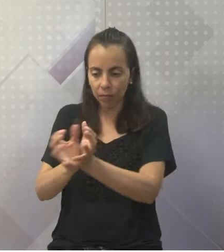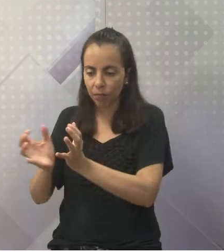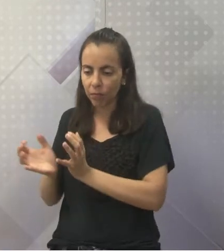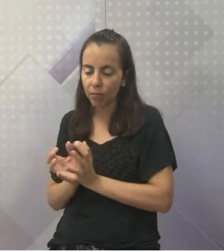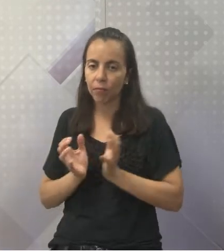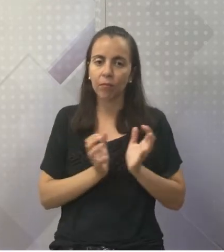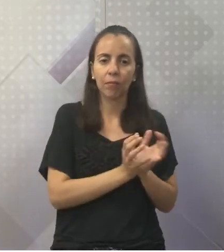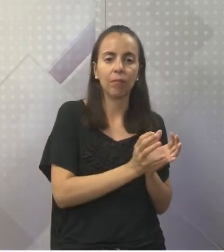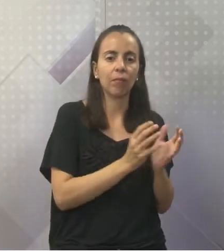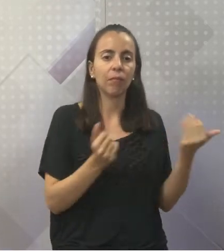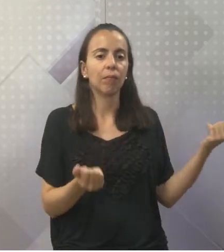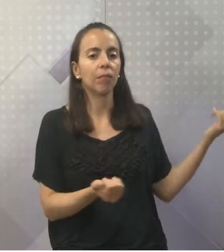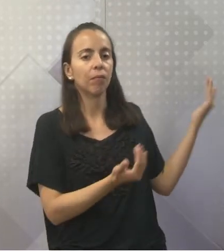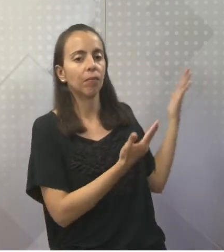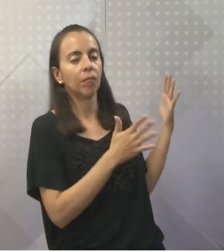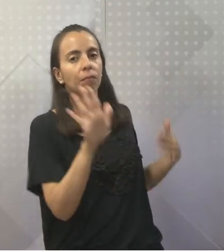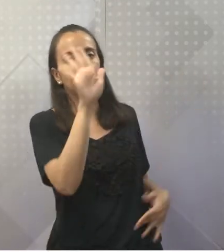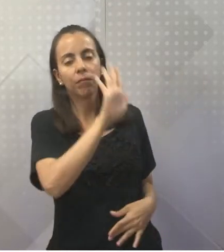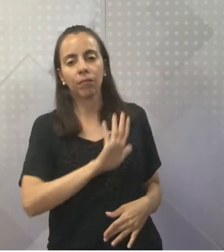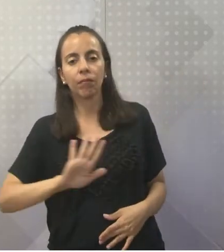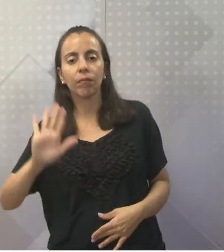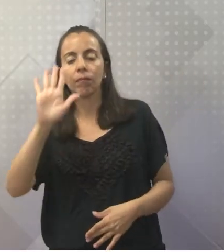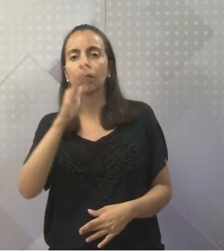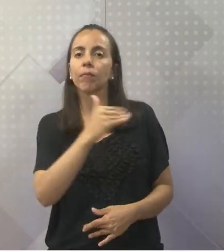aqui, queridos. Olha no slide aqui, ó.